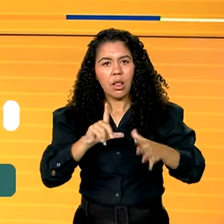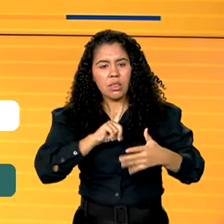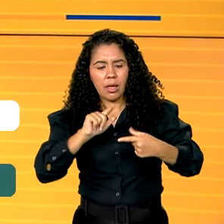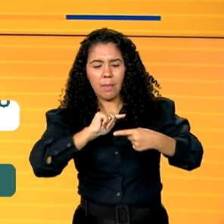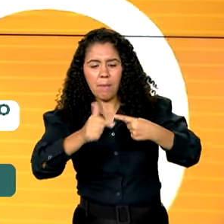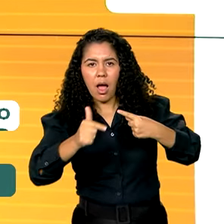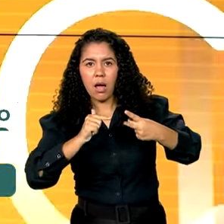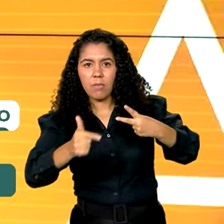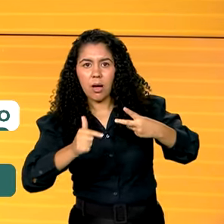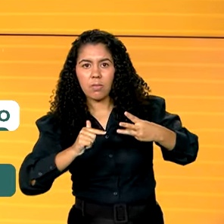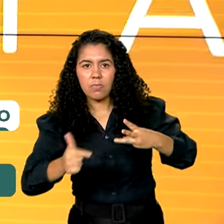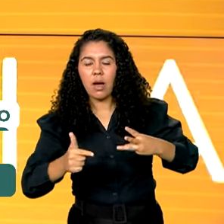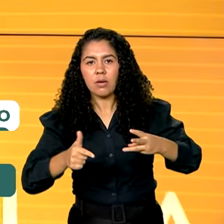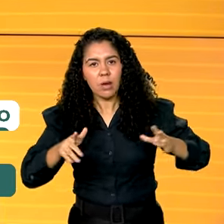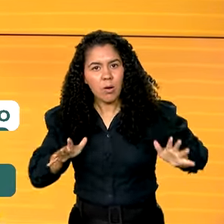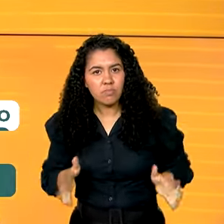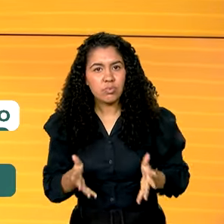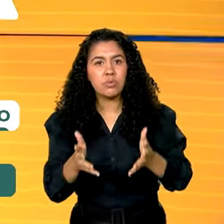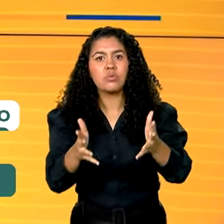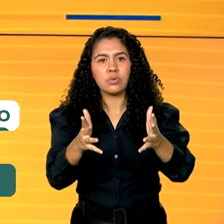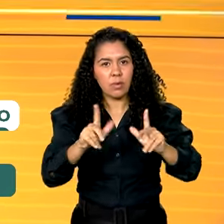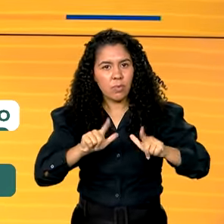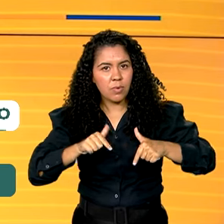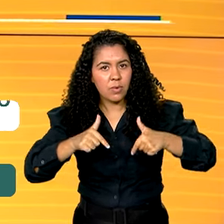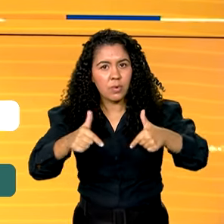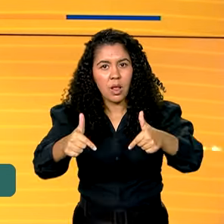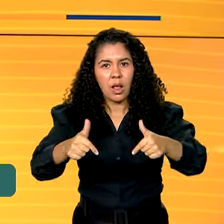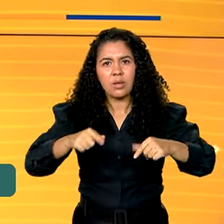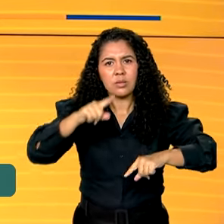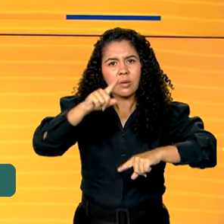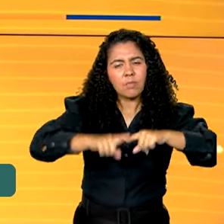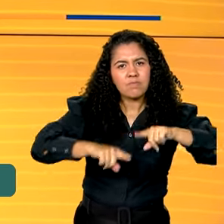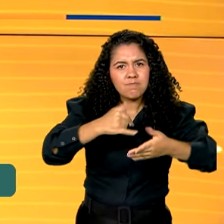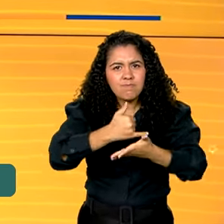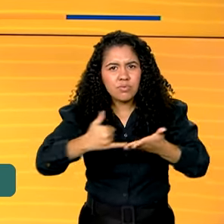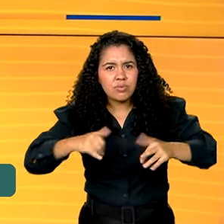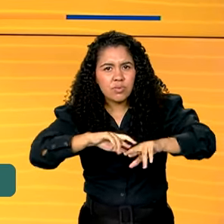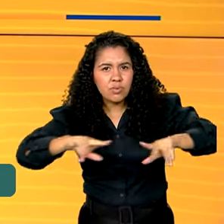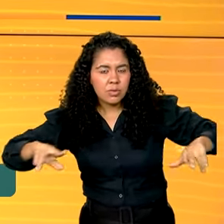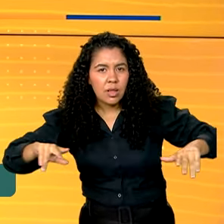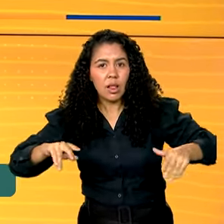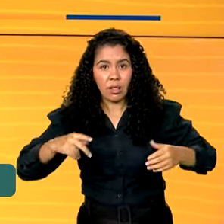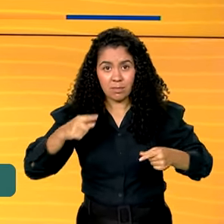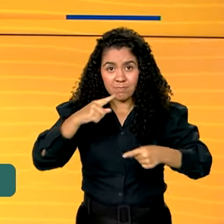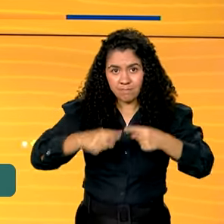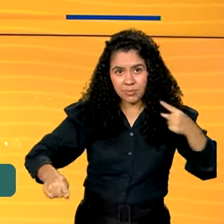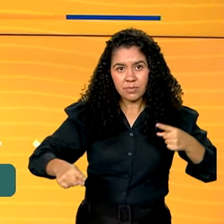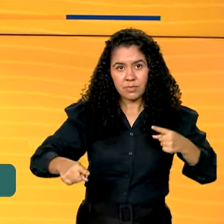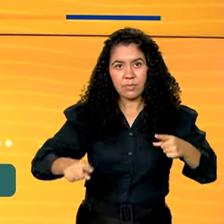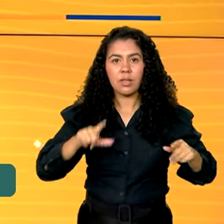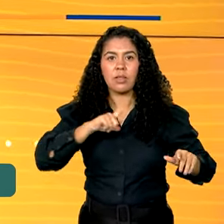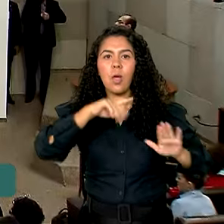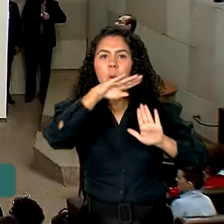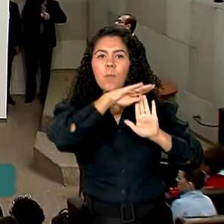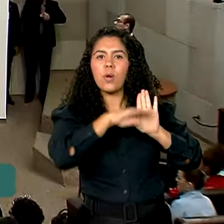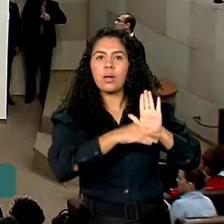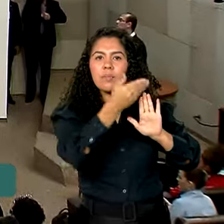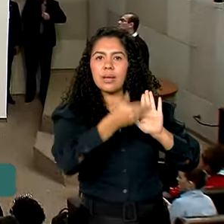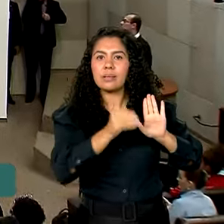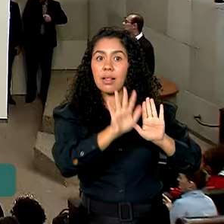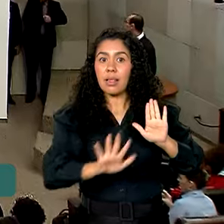para fortalecer o enfrentamento aos produtos ilícitos. O evento marcou a Semana Nacional de Políticas sobre Drogas.